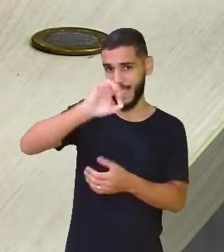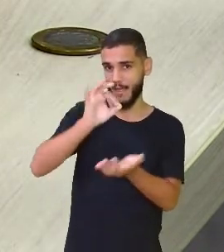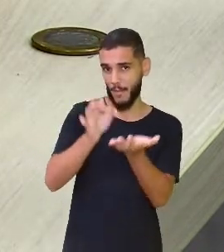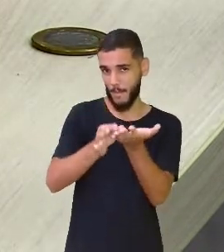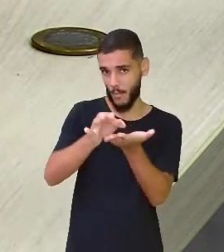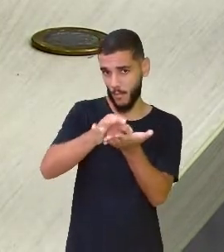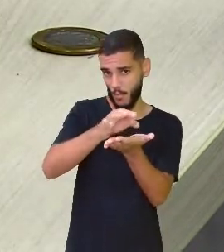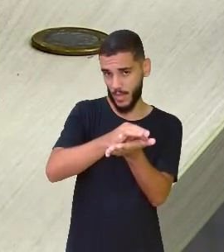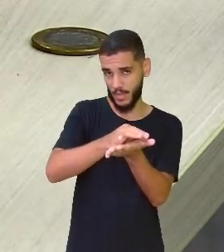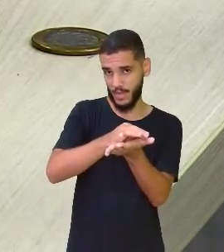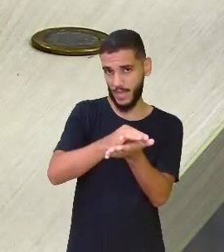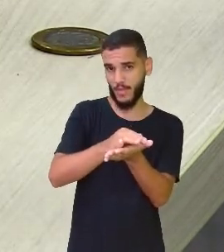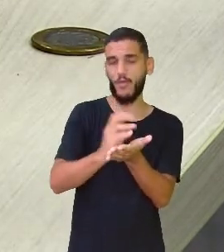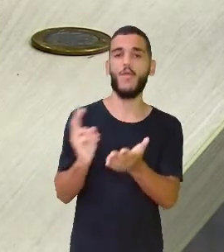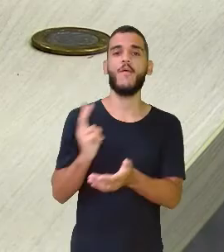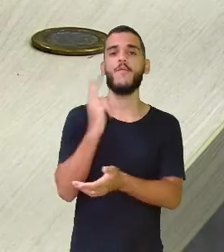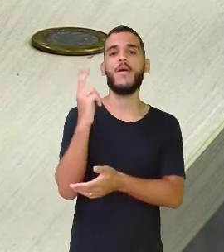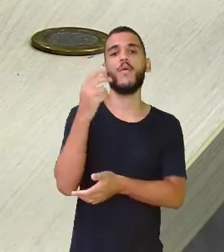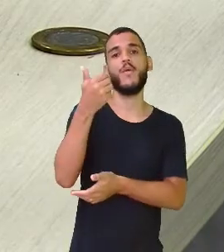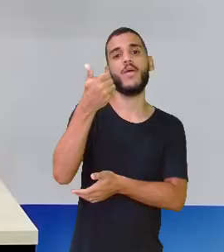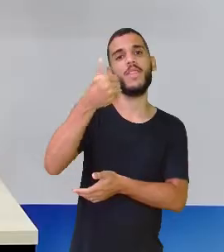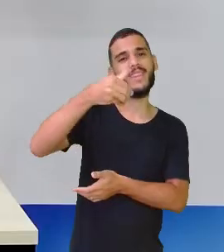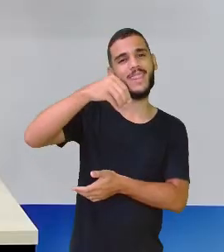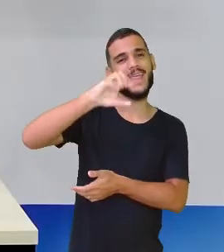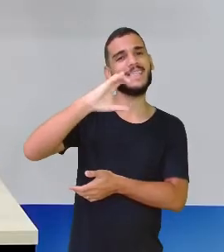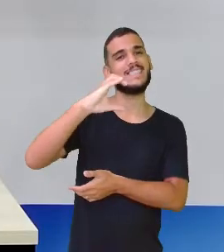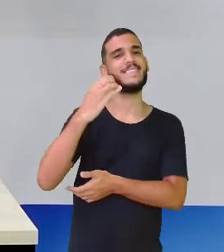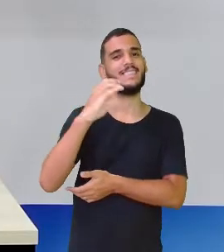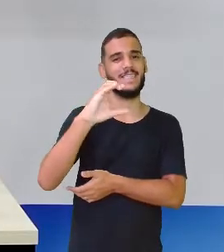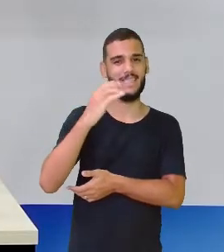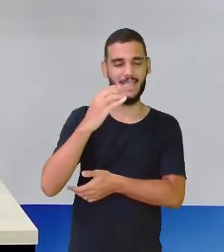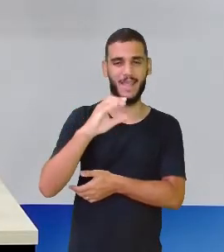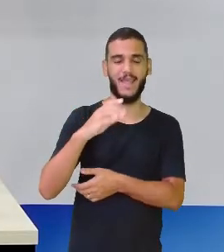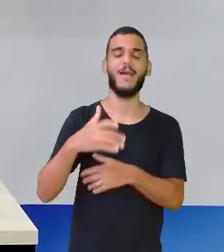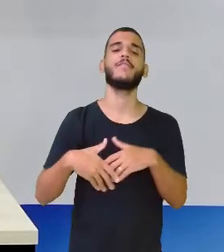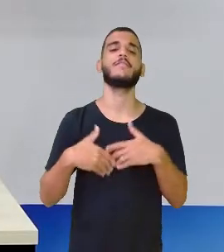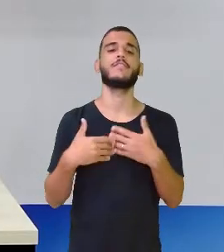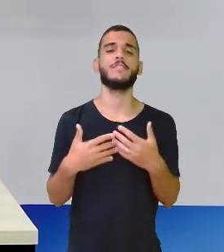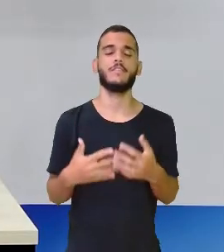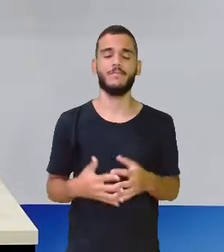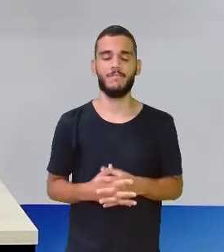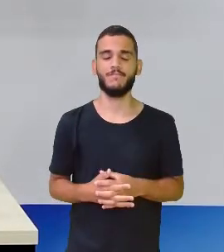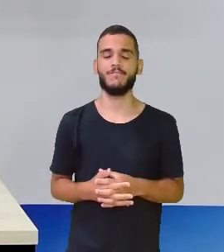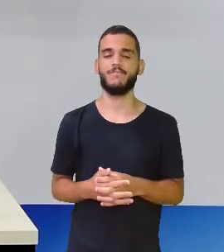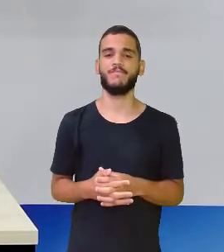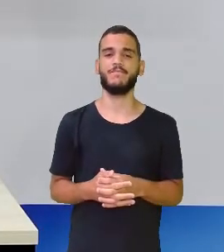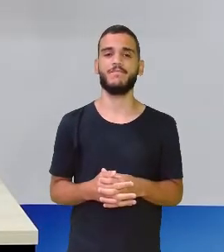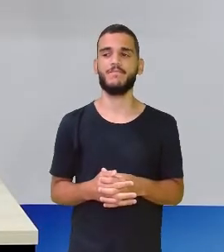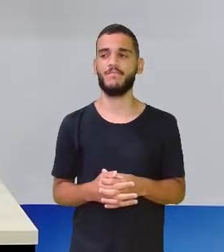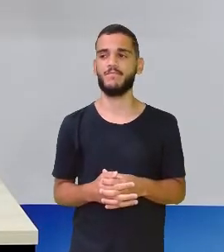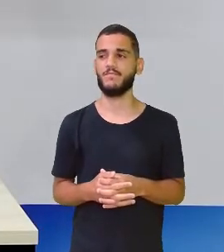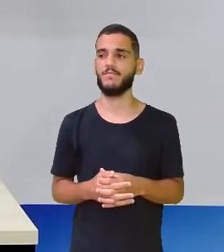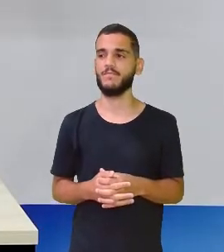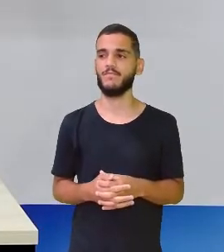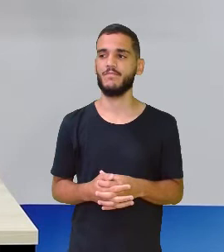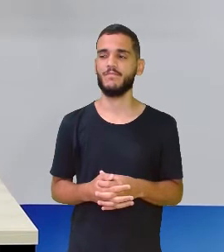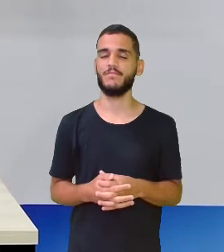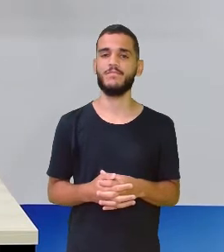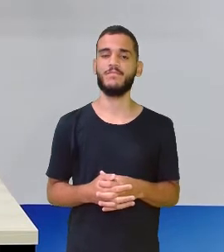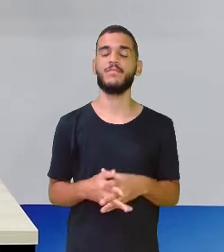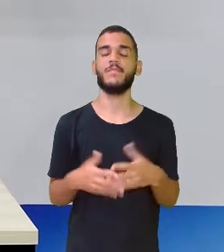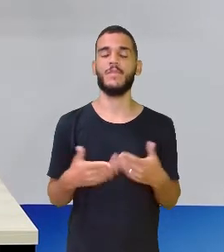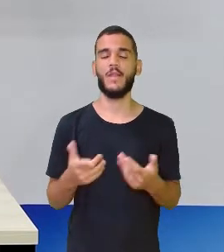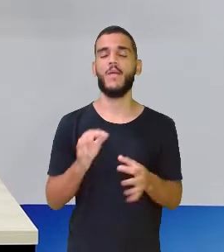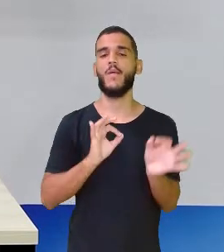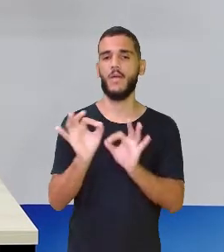centavos, que eu já tenho sete, mas eu tenho várias aqui. Inclusive, eu vou